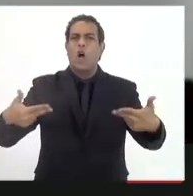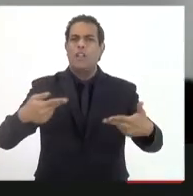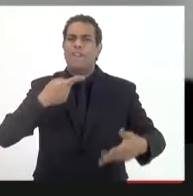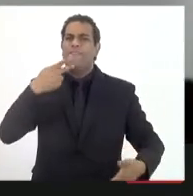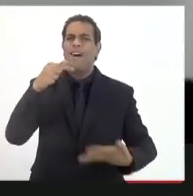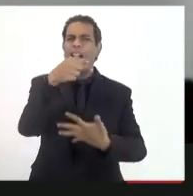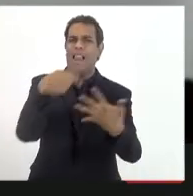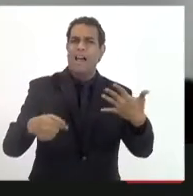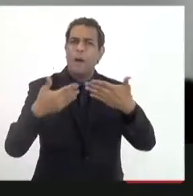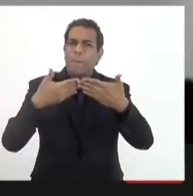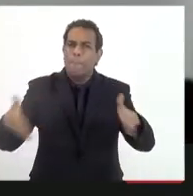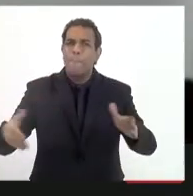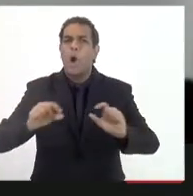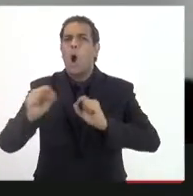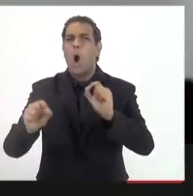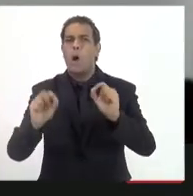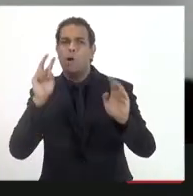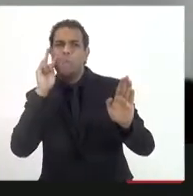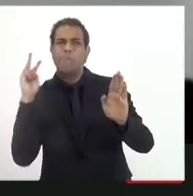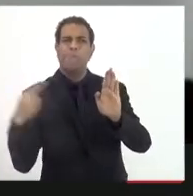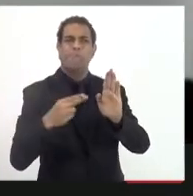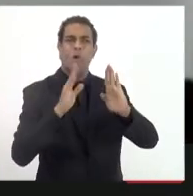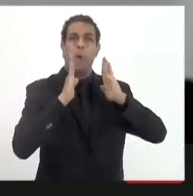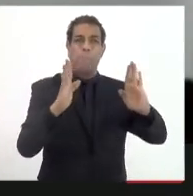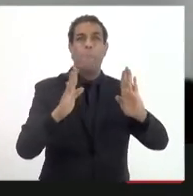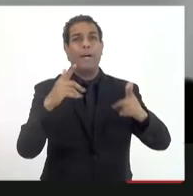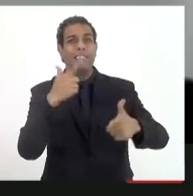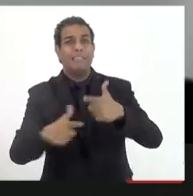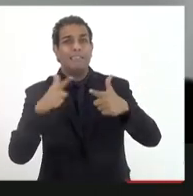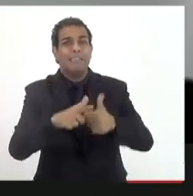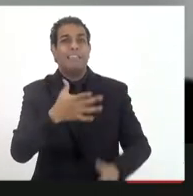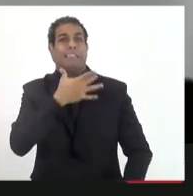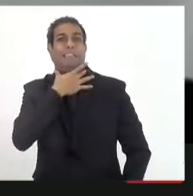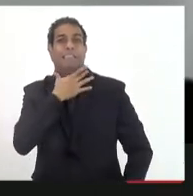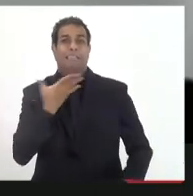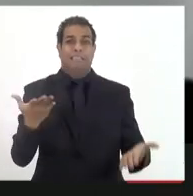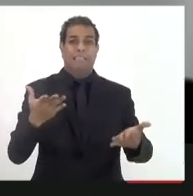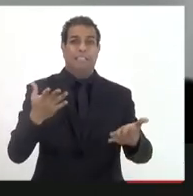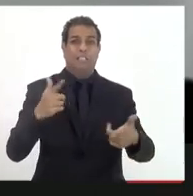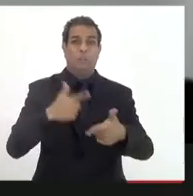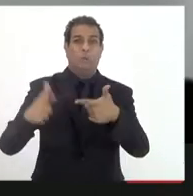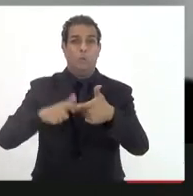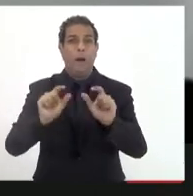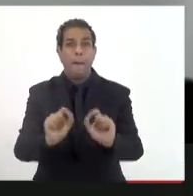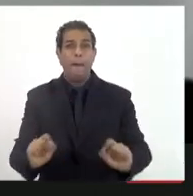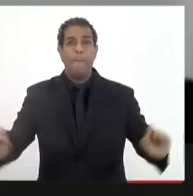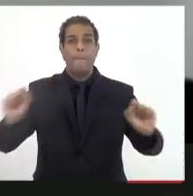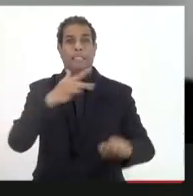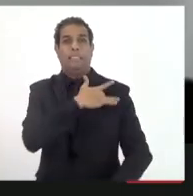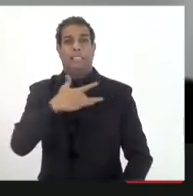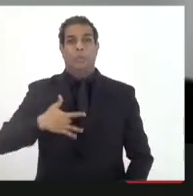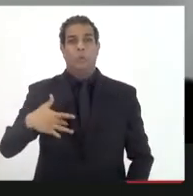abrir uma exceção para os períodos de calamidade pública e emergência sanitária oficialmente reconhecidos.